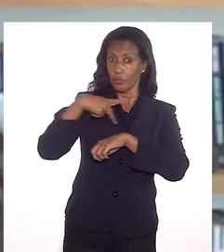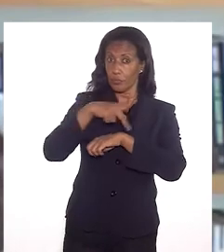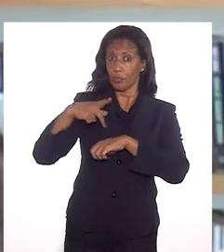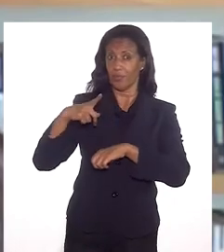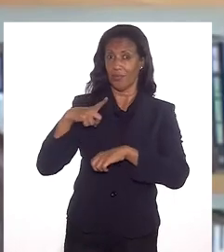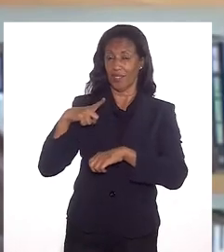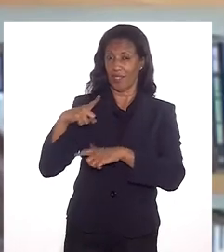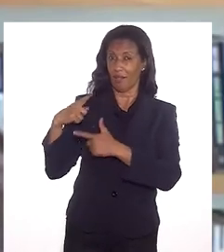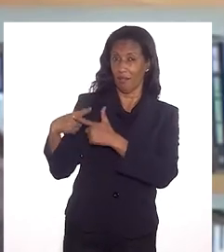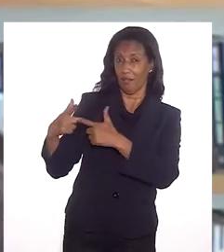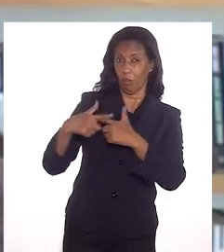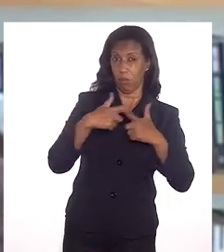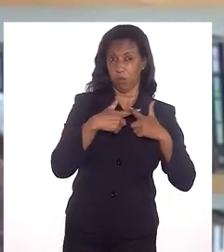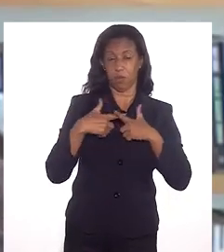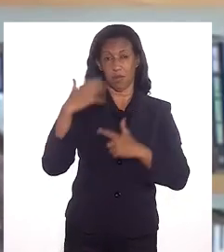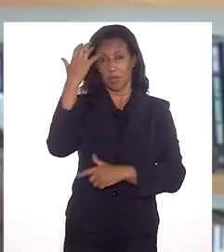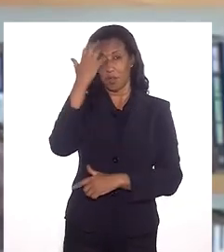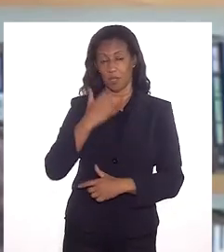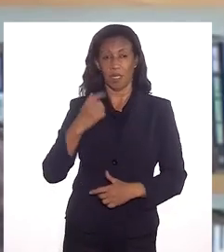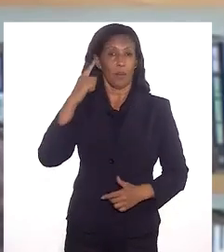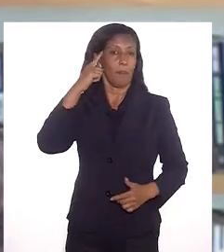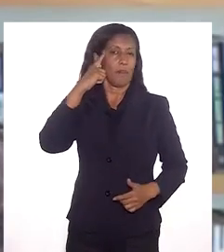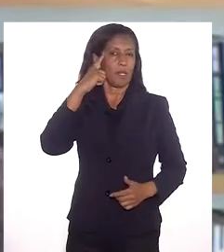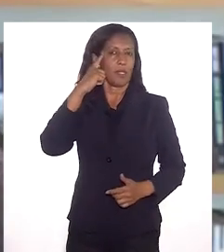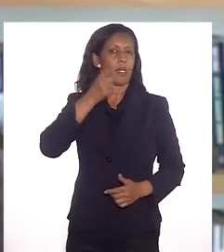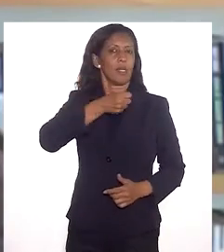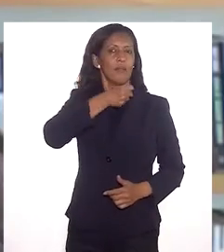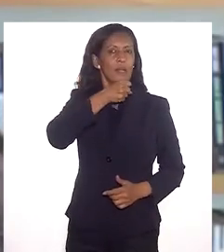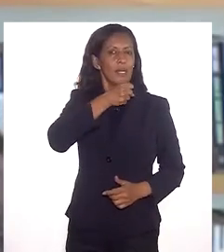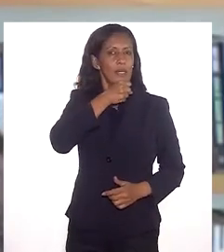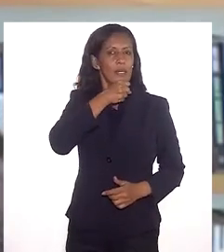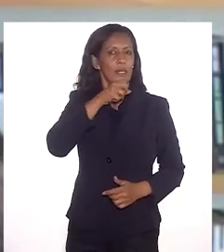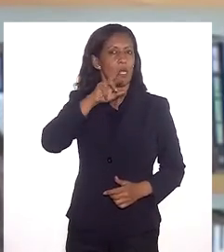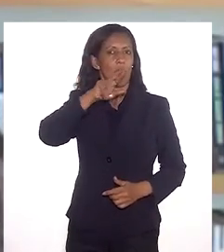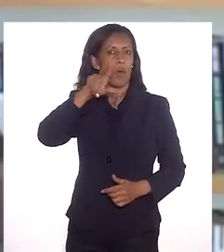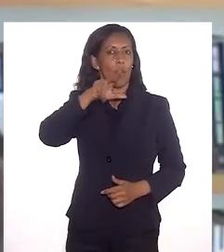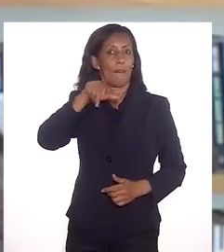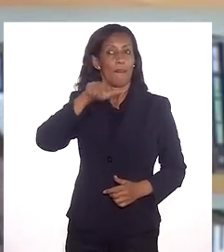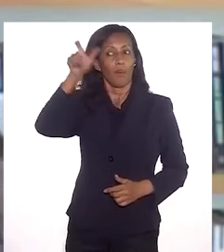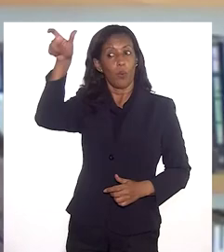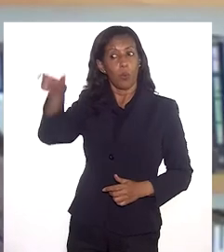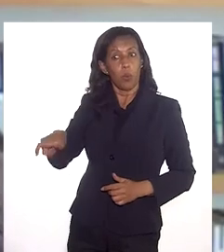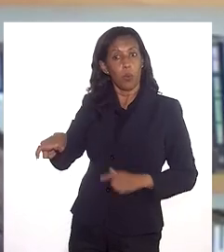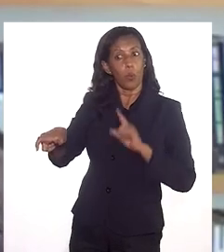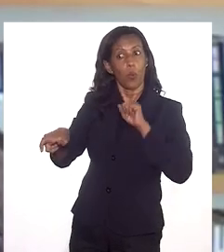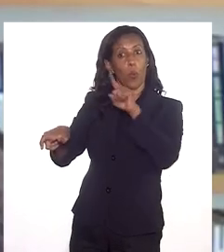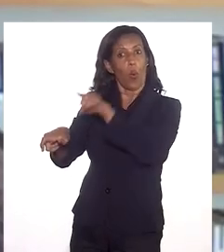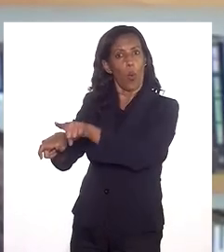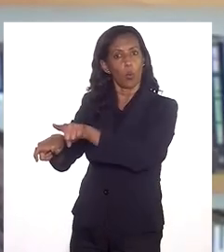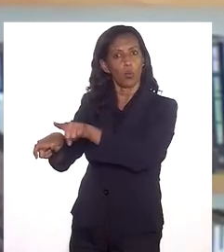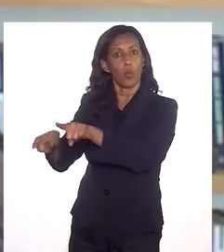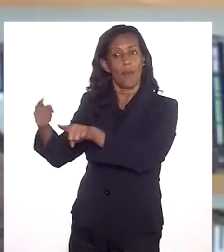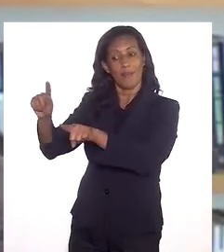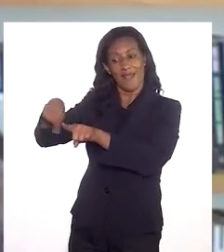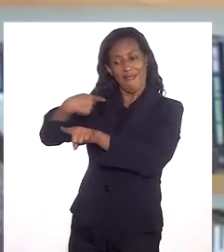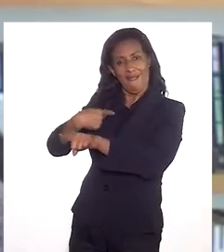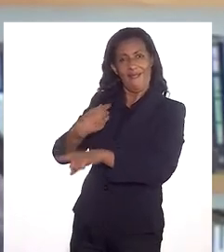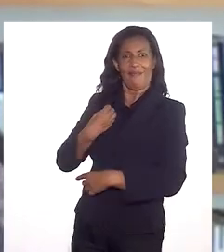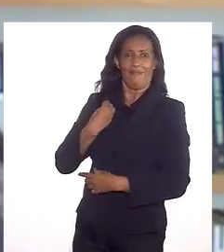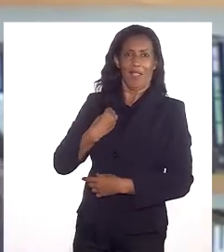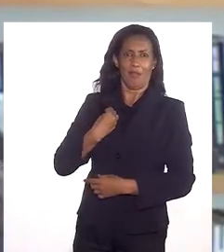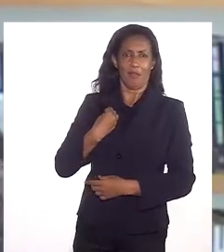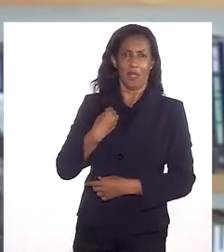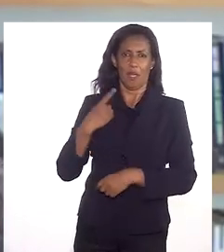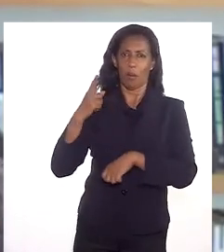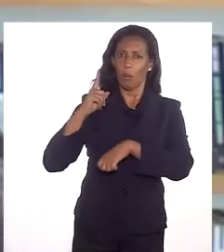o país viverá um caos. Então, pensar na velhice não é pensar no outro, é pensar em si, em